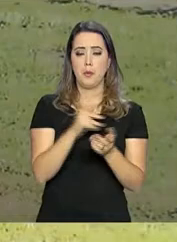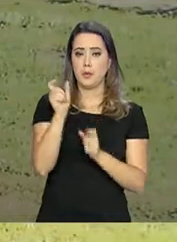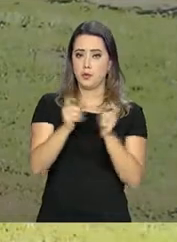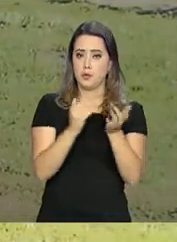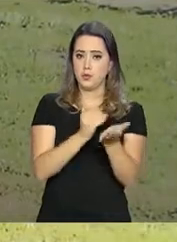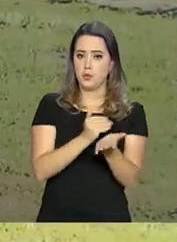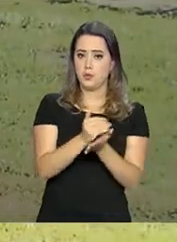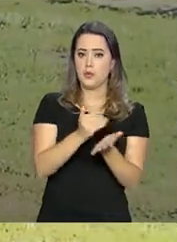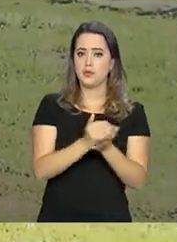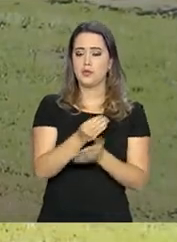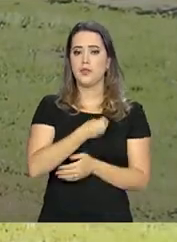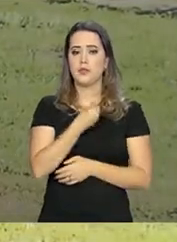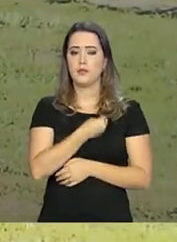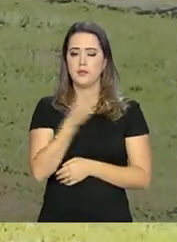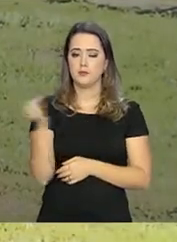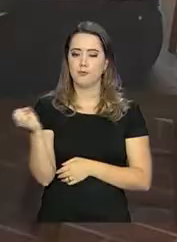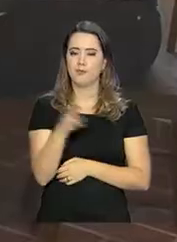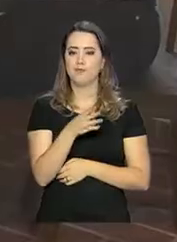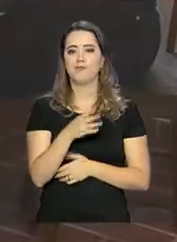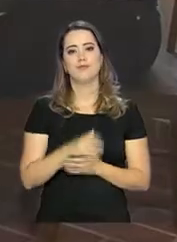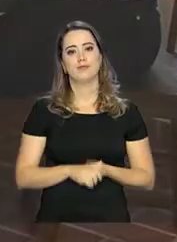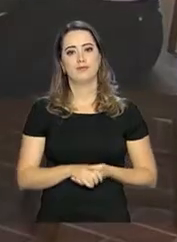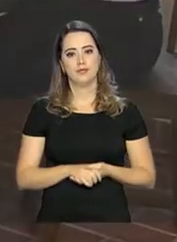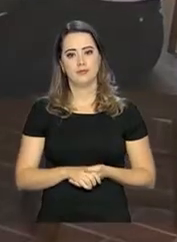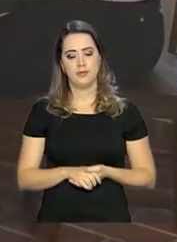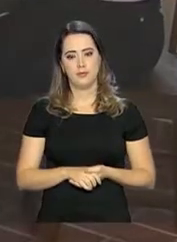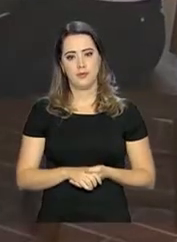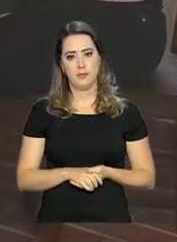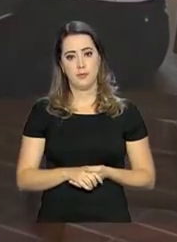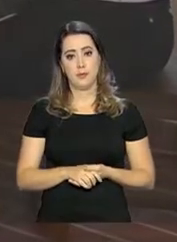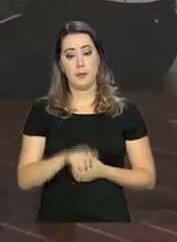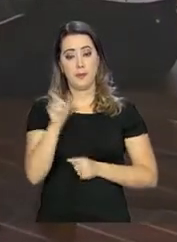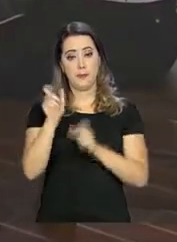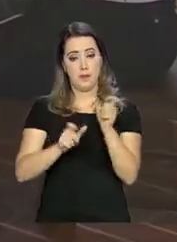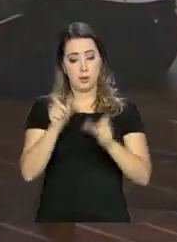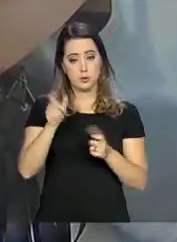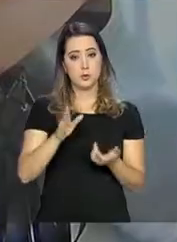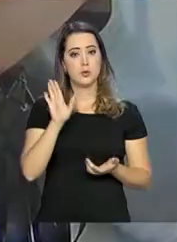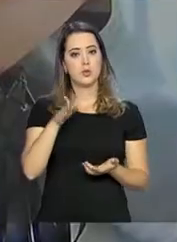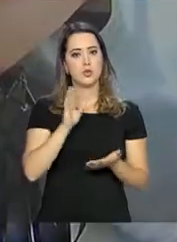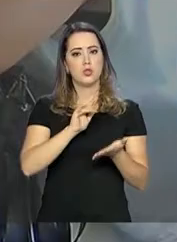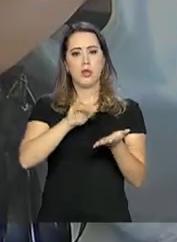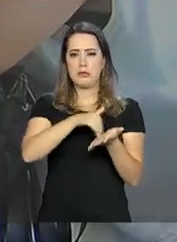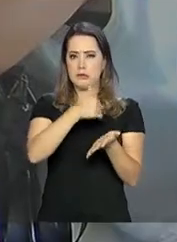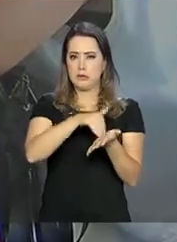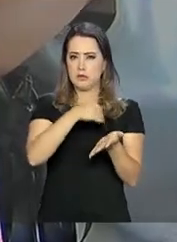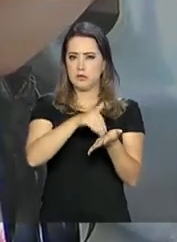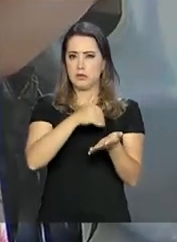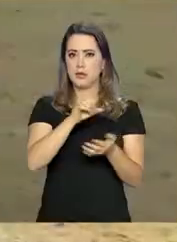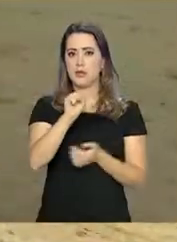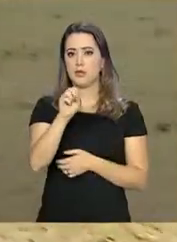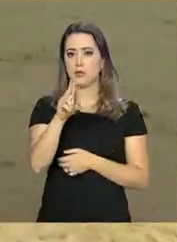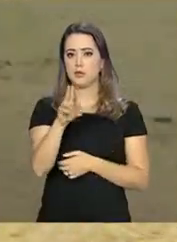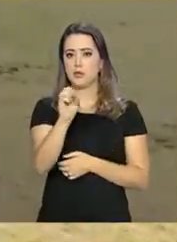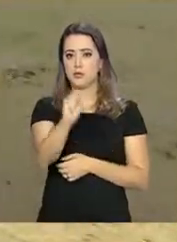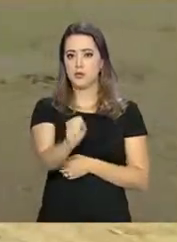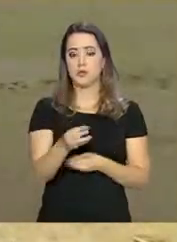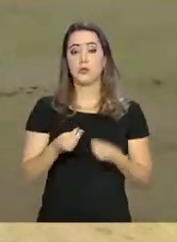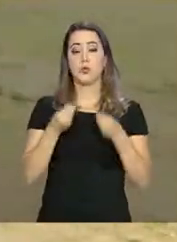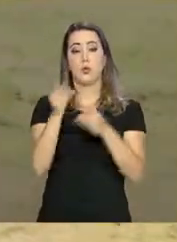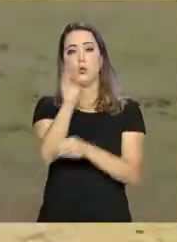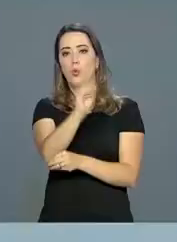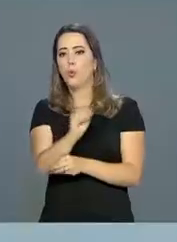a se adaptar a uma nova realidade. Os imigrantes já estão sendo cadastrados no Sistema Único de Saúde e recebem